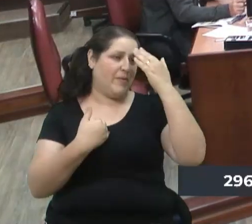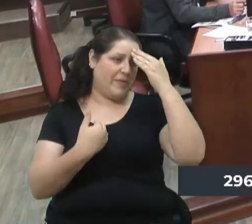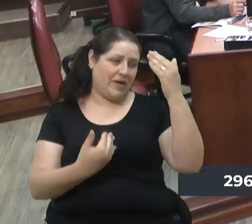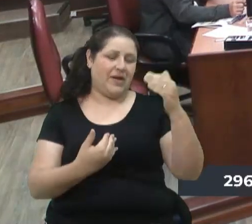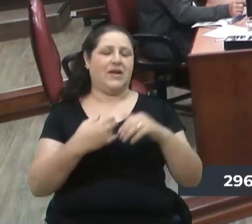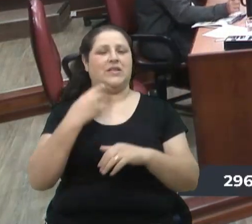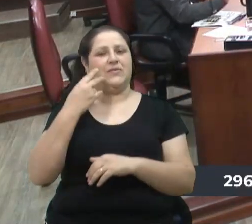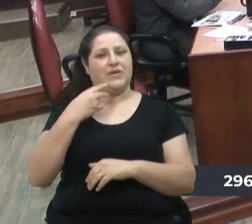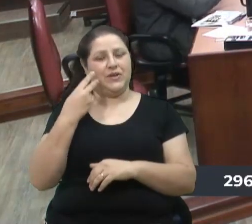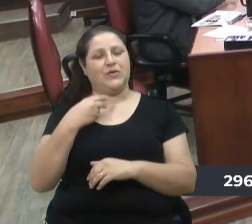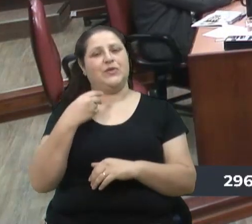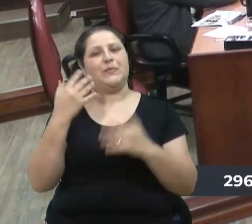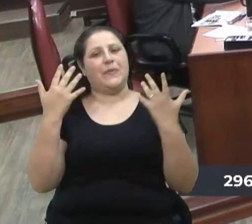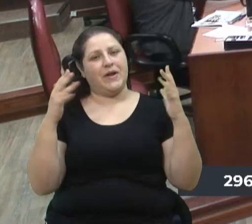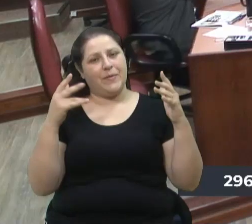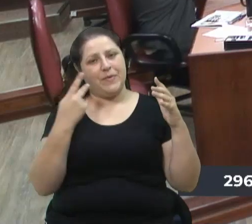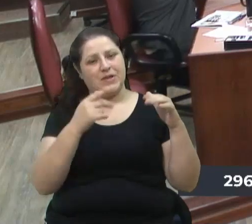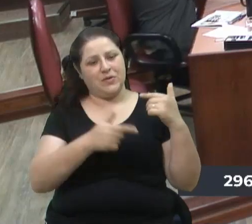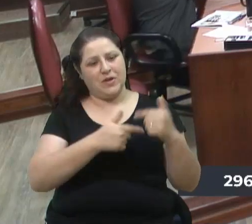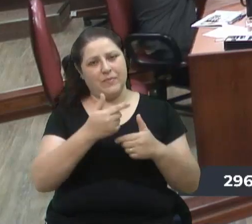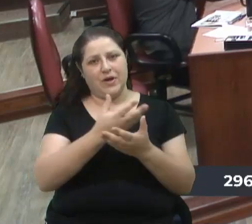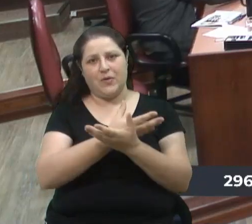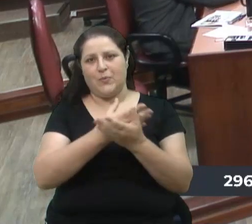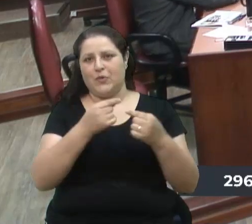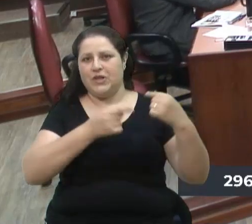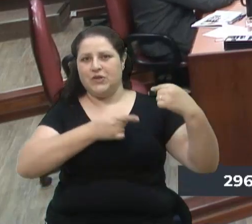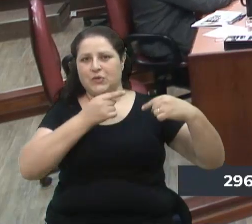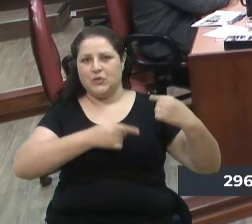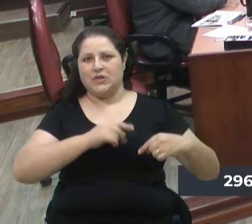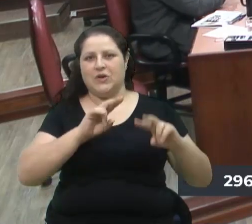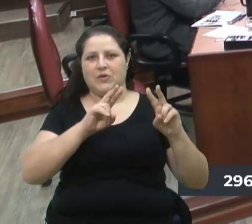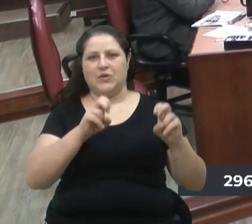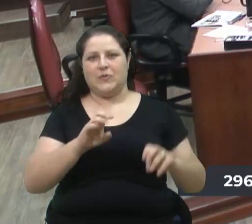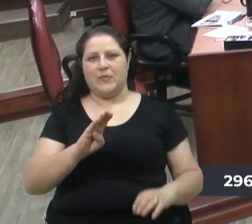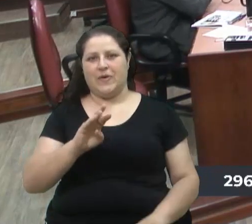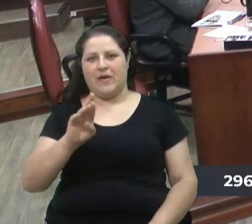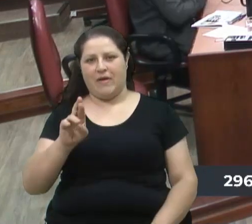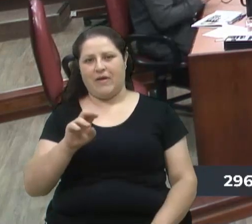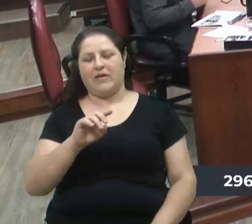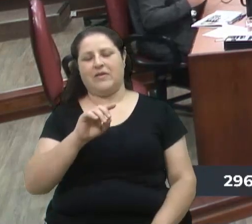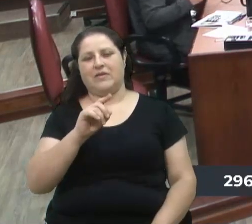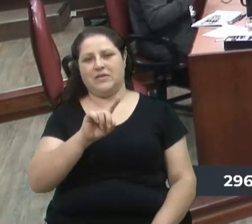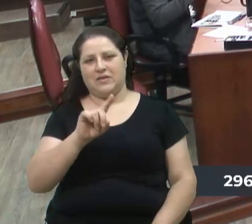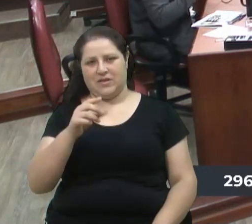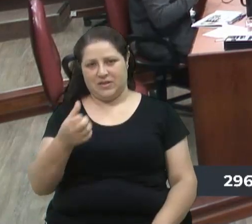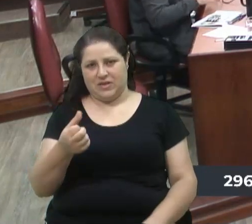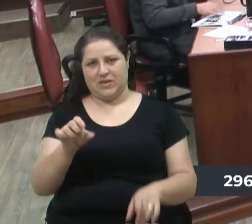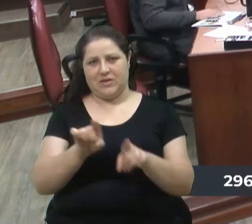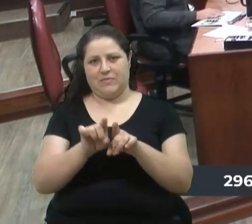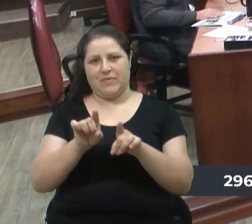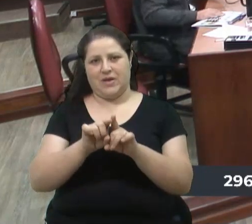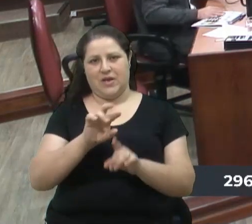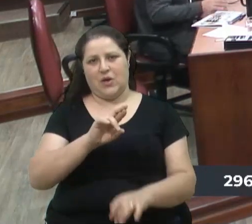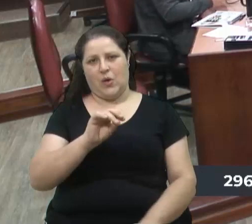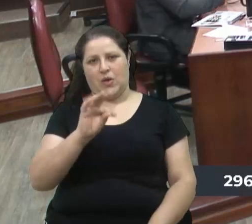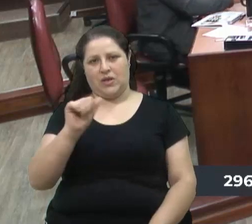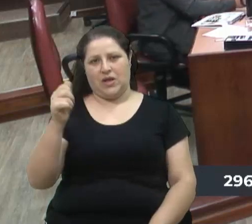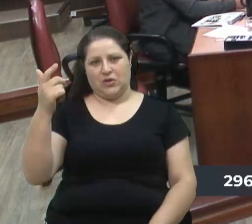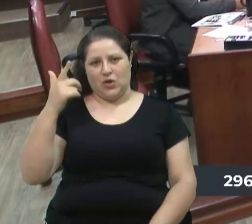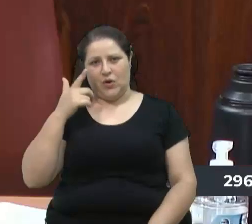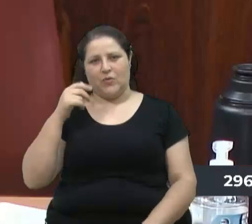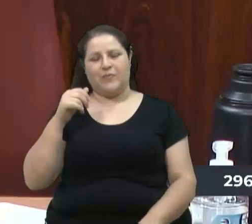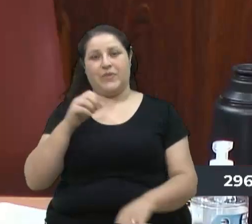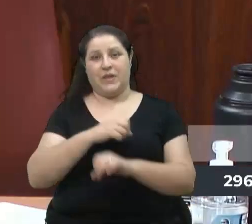tem uma série de discussões para nós fazermos acerca da BR-116 e da Rota do Sol. E hoje, pela manhã, ouvindo a Rádio